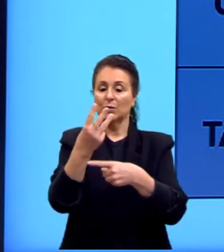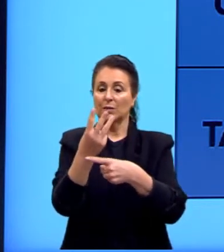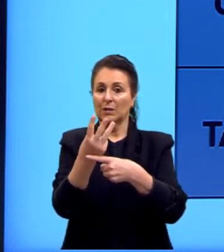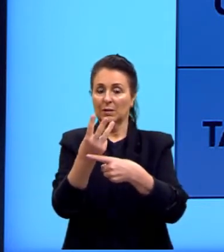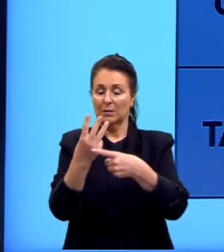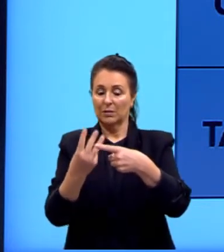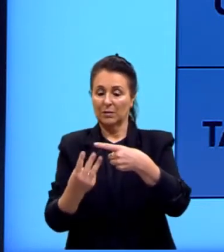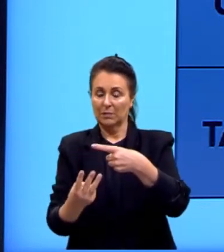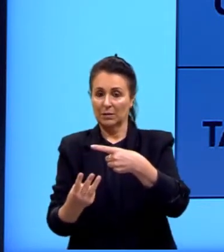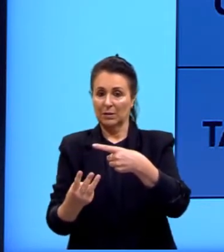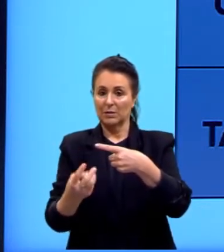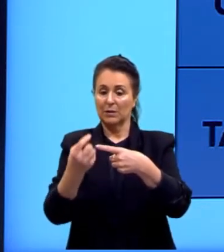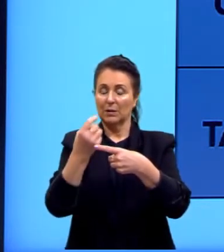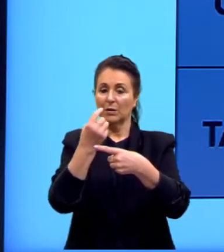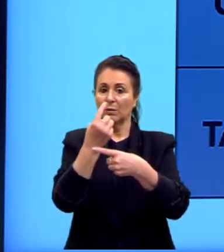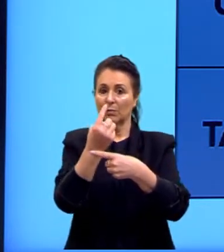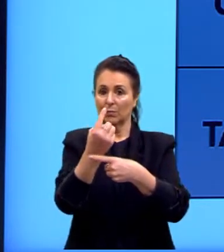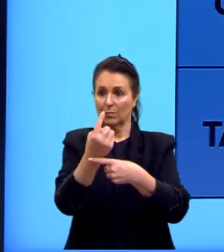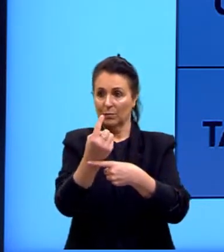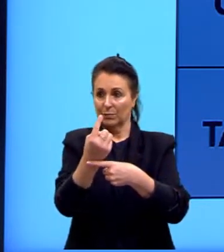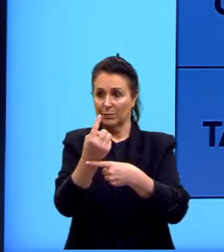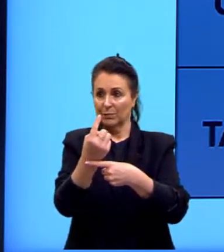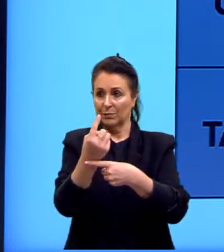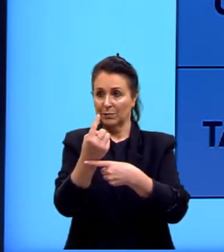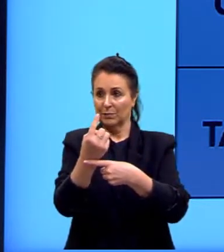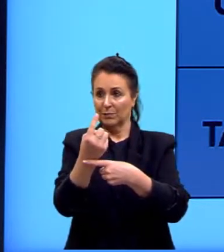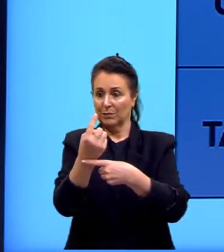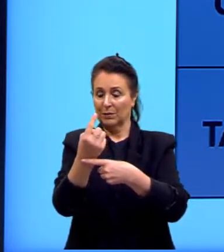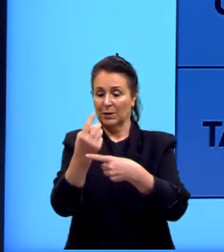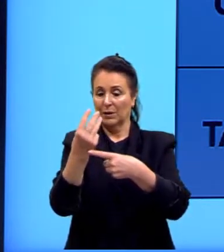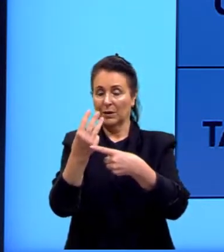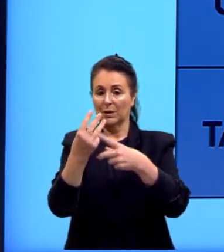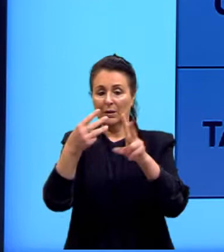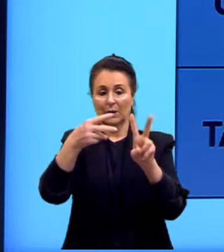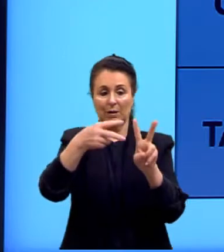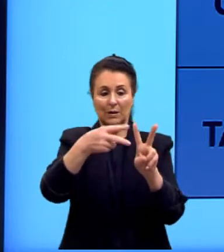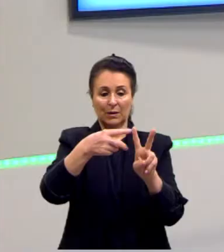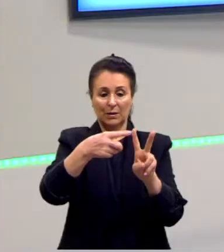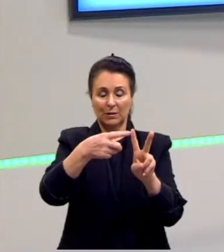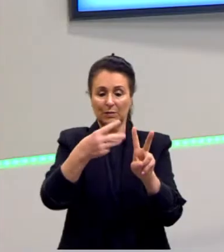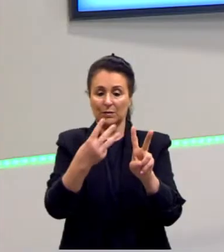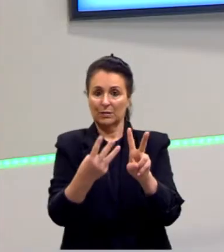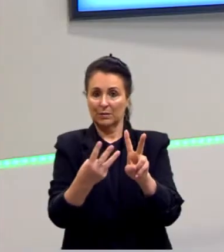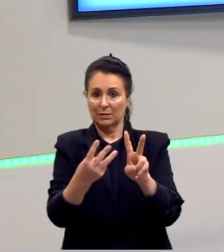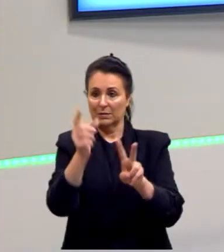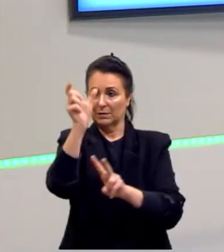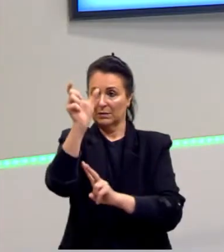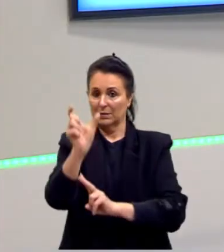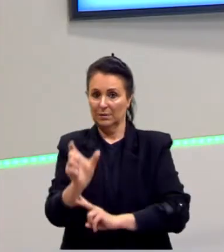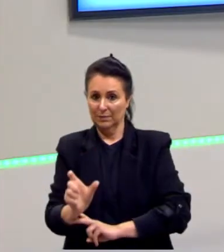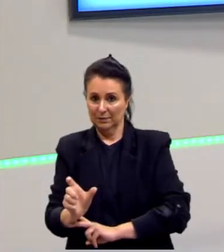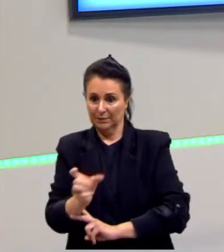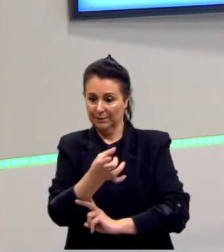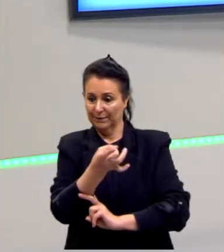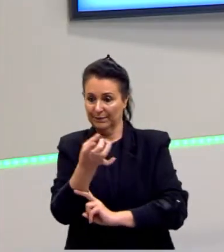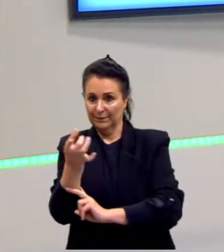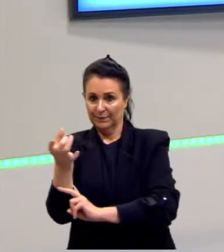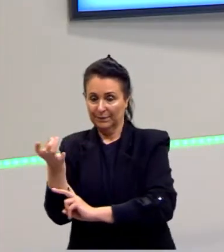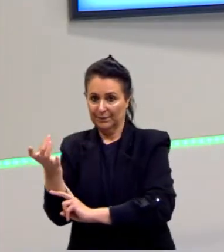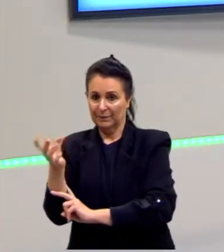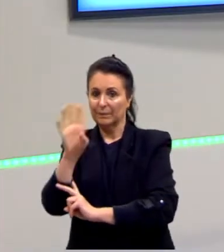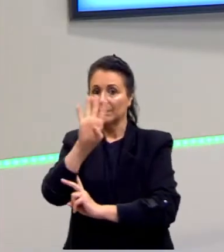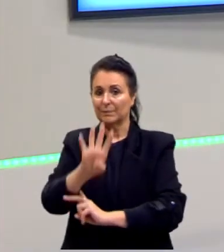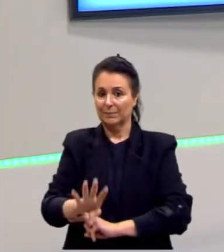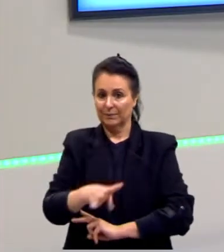1 e raiz de 3 em cada uma das colunas. Essa tabela nós vamos usar durante as nossas